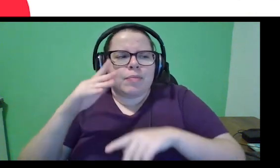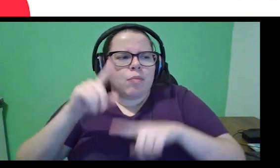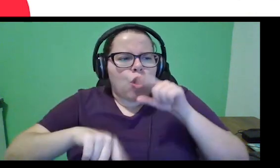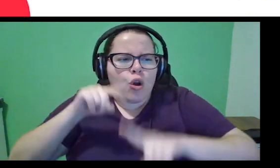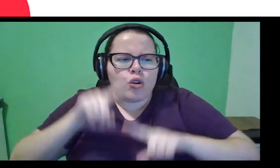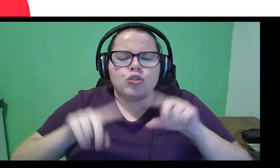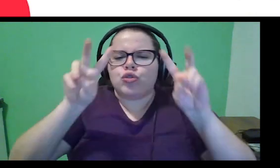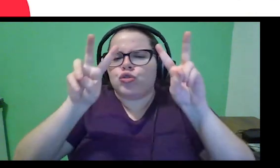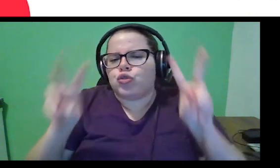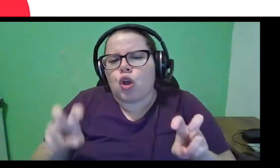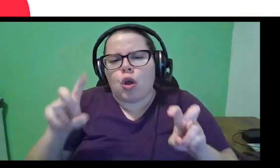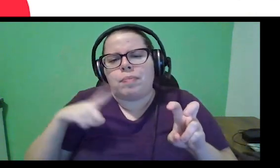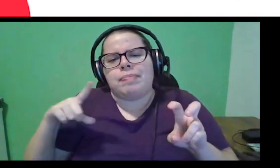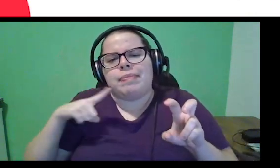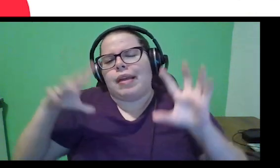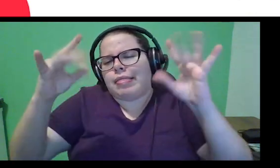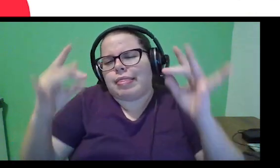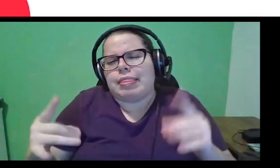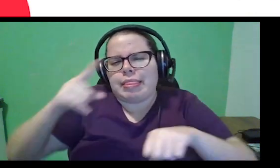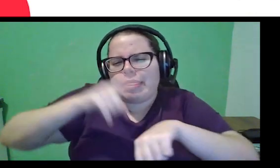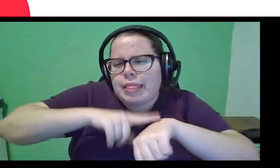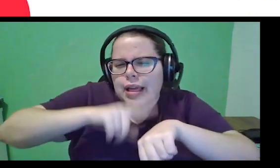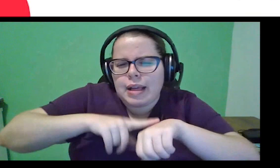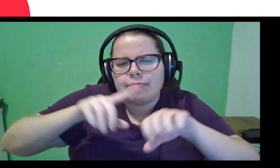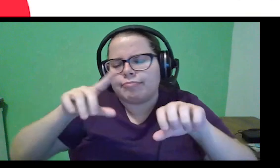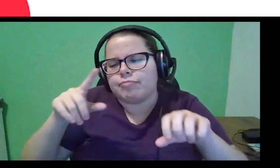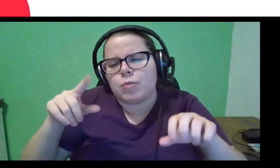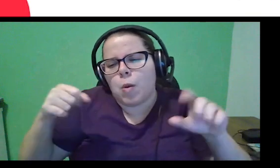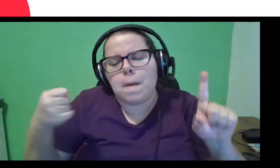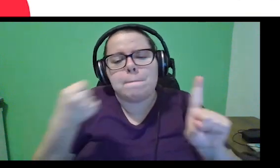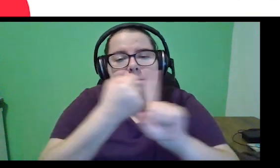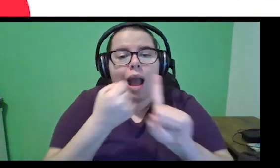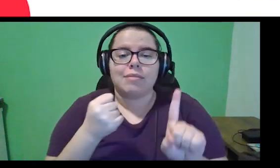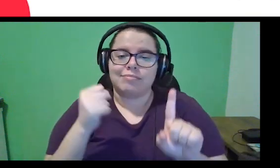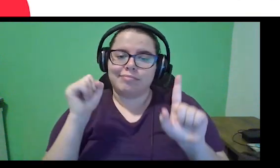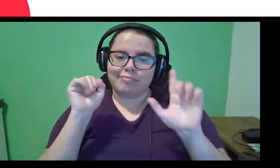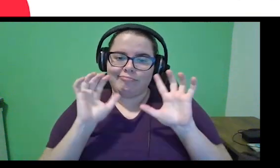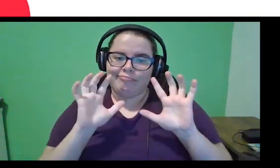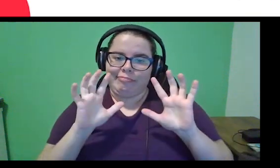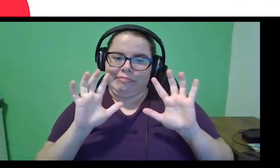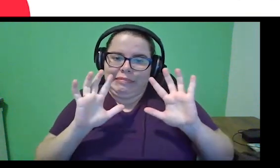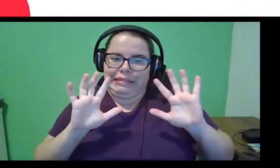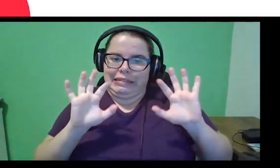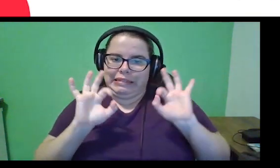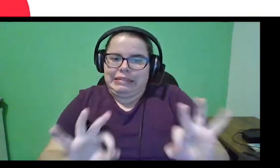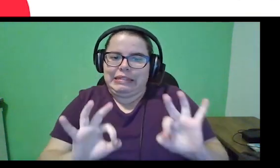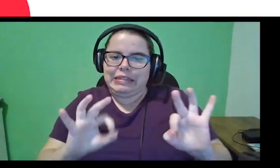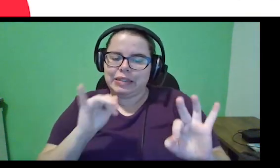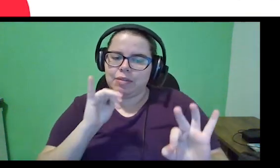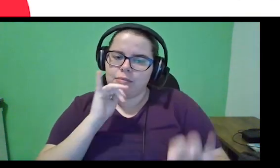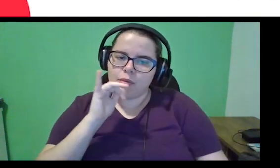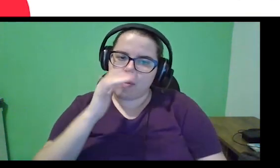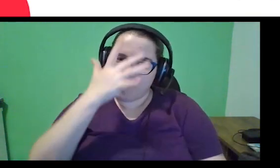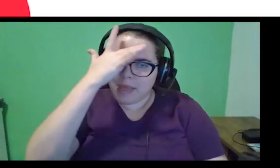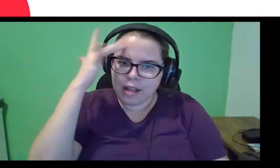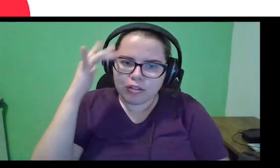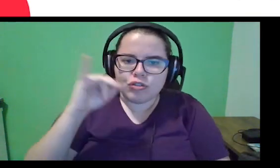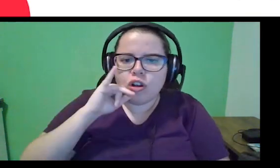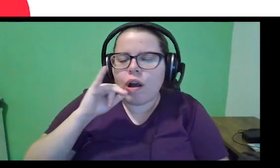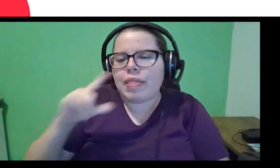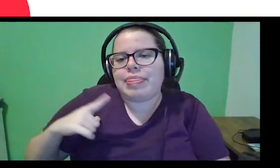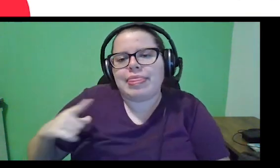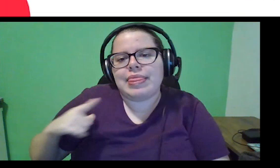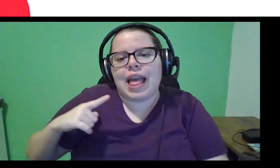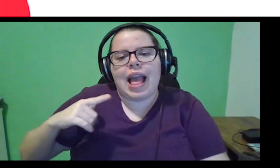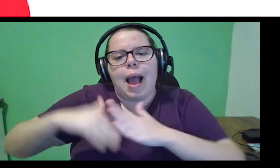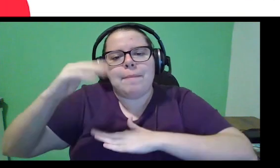sobre um determinado tema específico, com certeza o impacto vai ser bem maior, né? Se é uma pessoa que tem